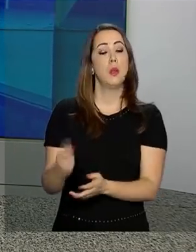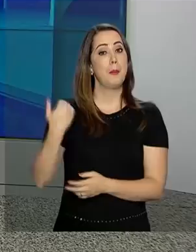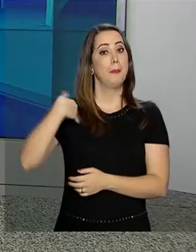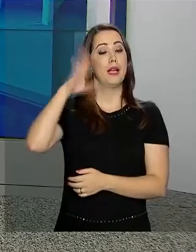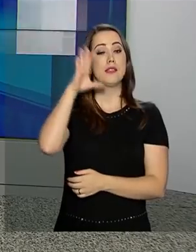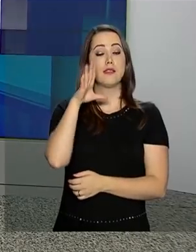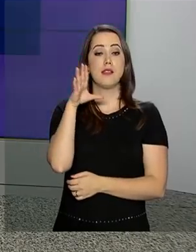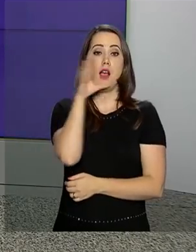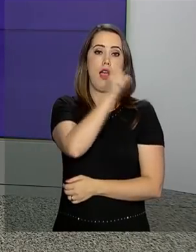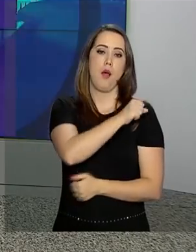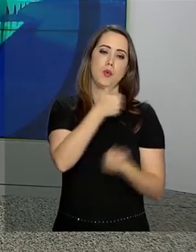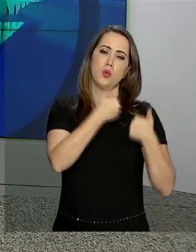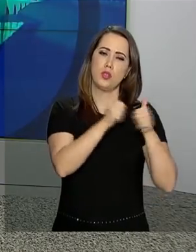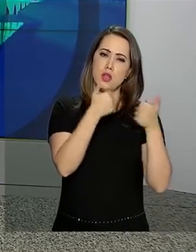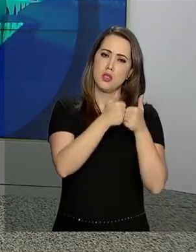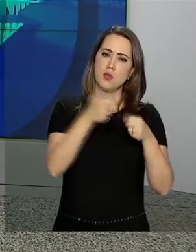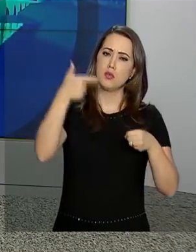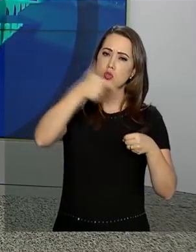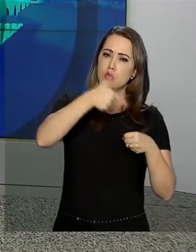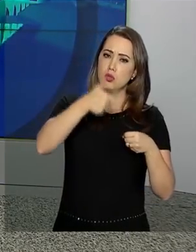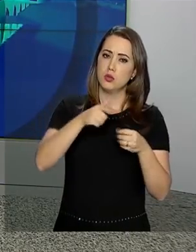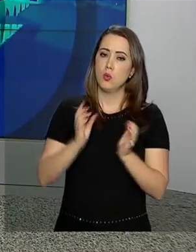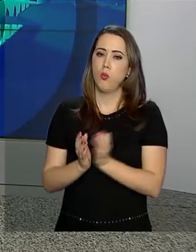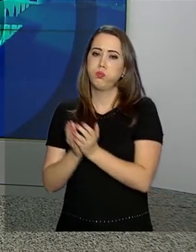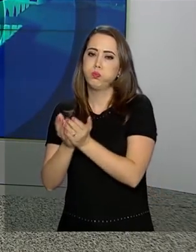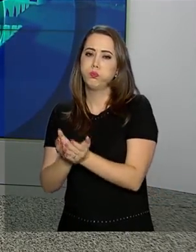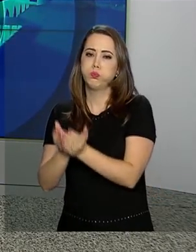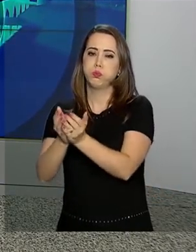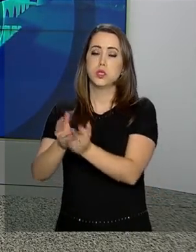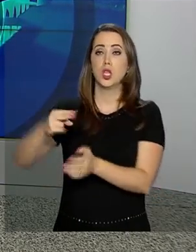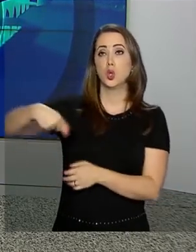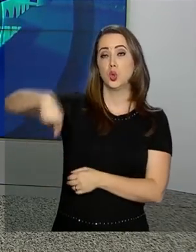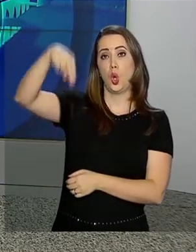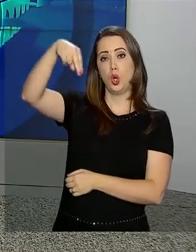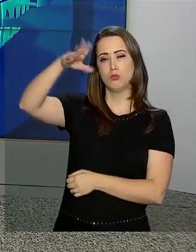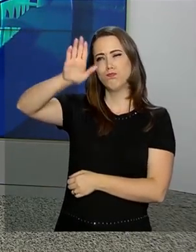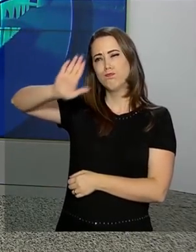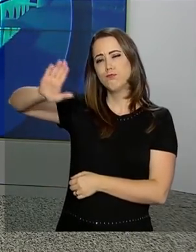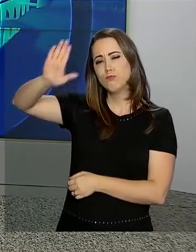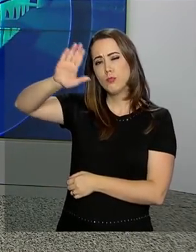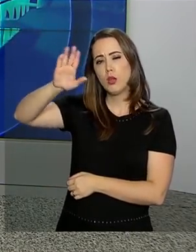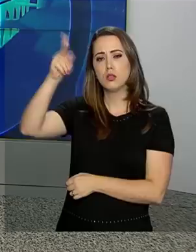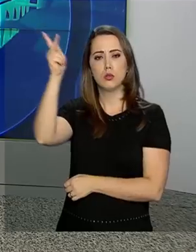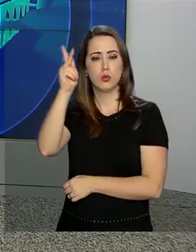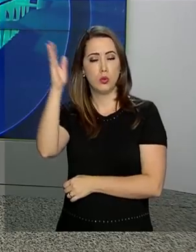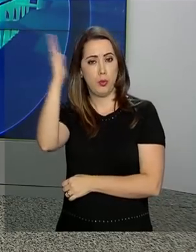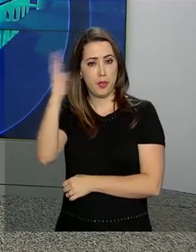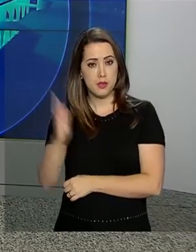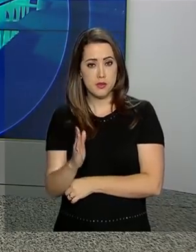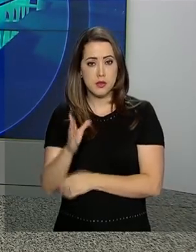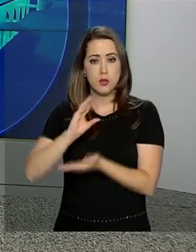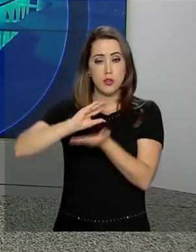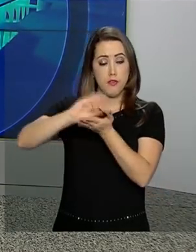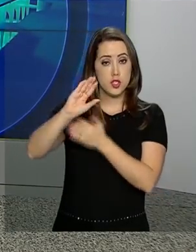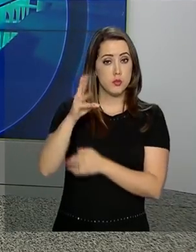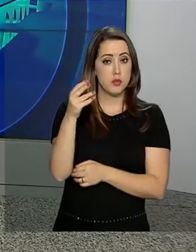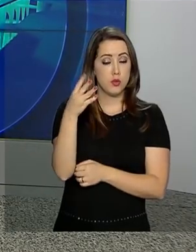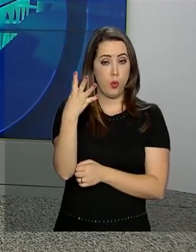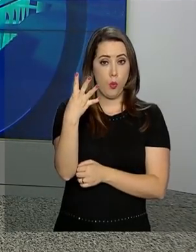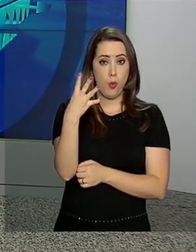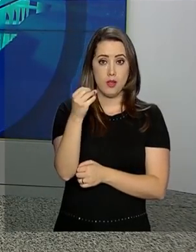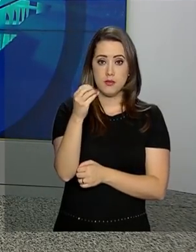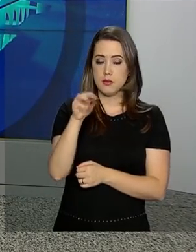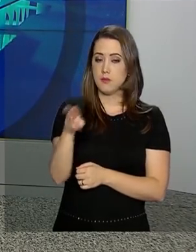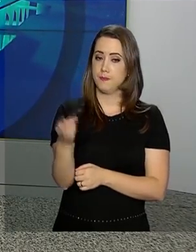transporte de combustíveis pelos portos da região norte do país. No total, os investimentos somam mais de 400